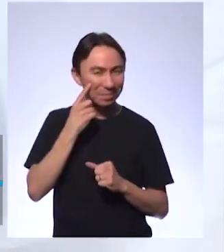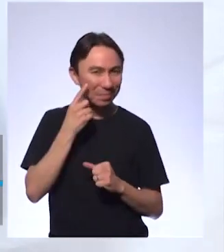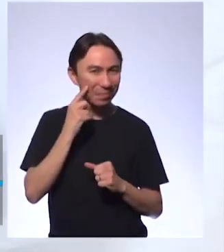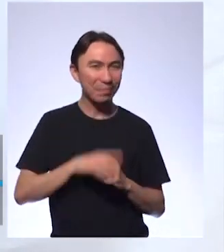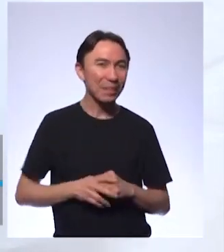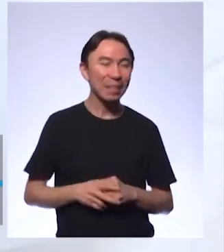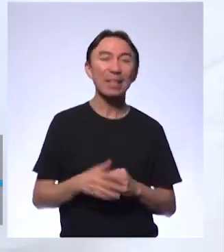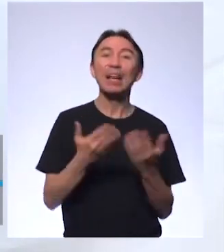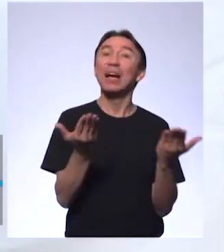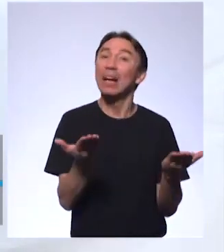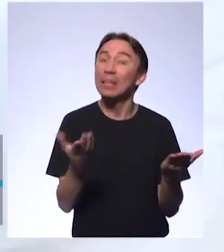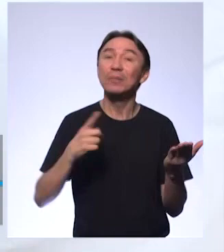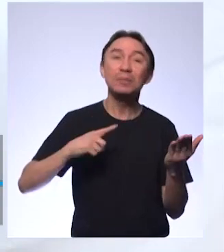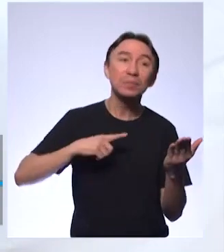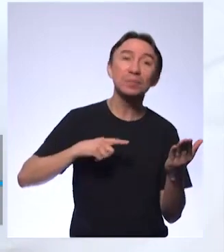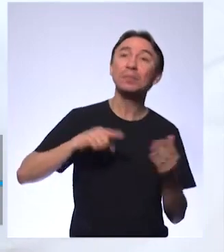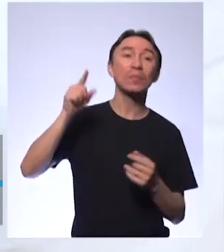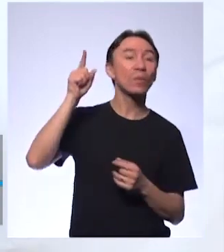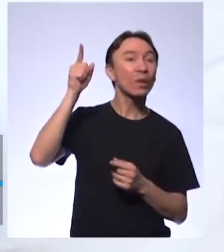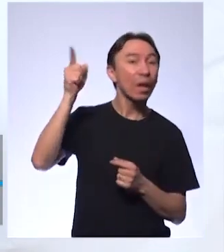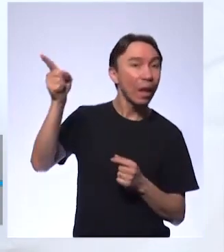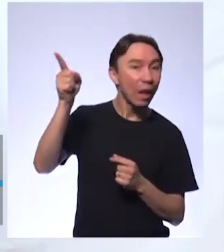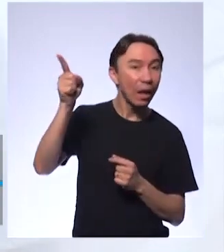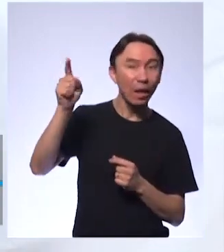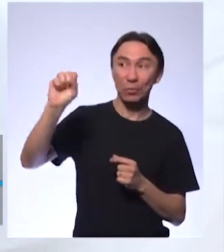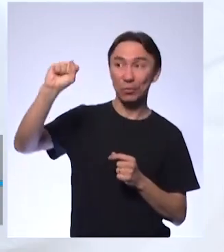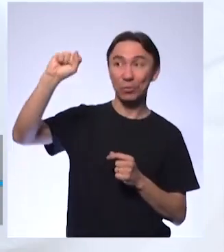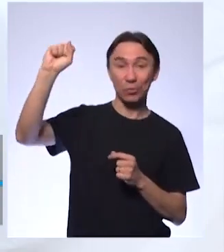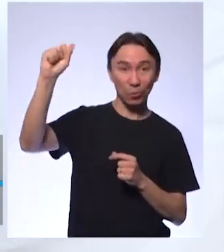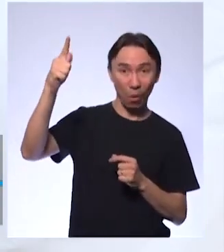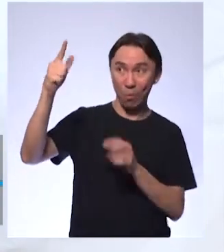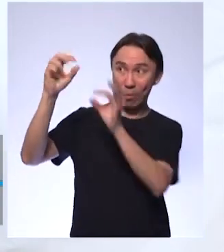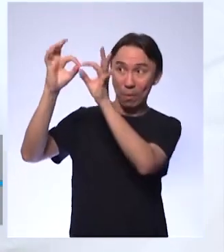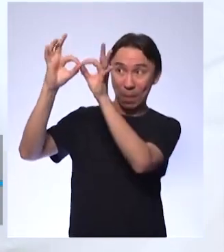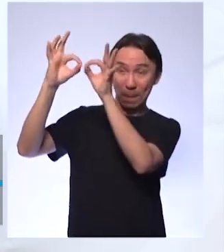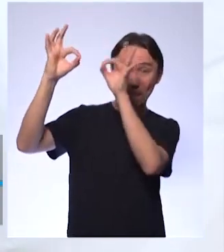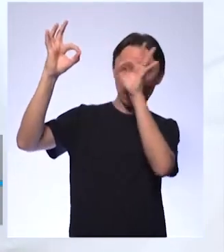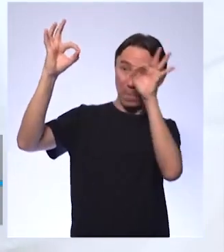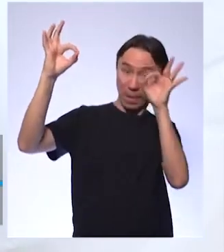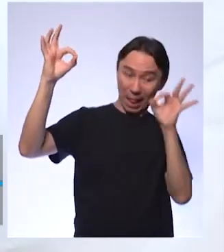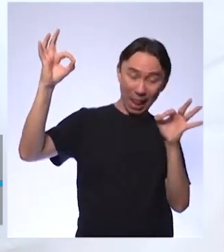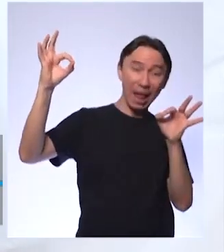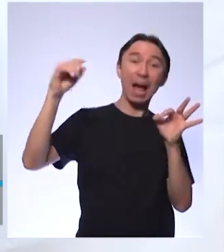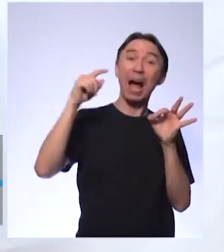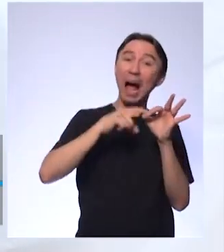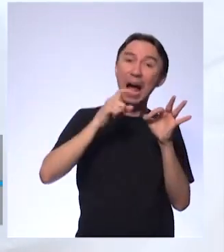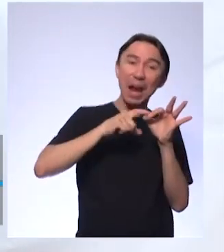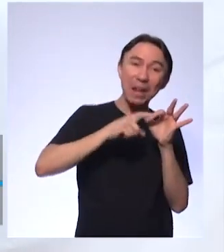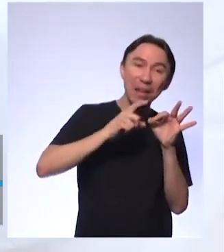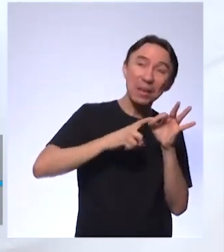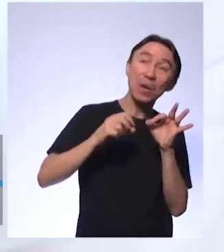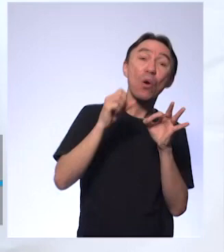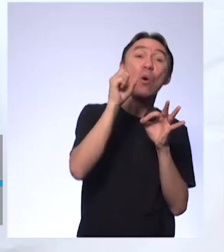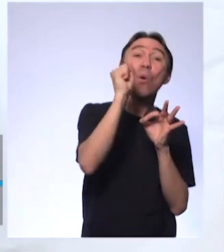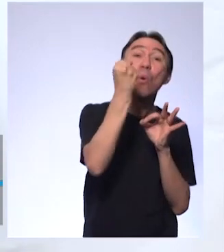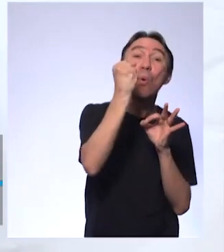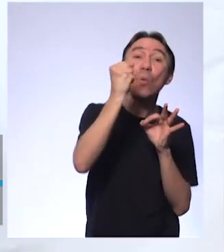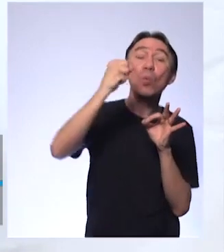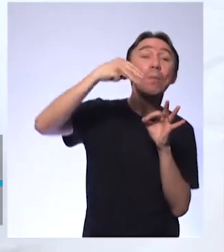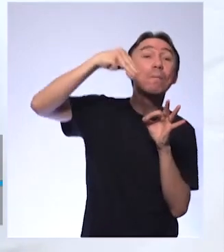está a oito minutos-luz do planeta Terra. Se o Sol se apagasse agora, gente ia demorar oito minutos para ver o Sol apagar.